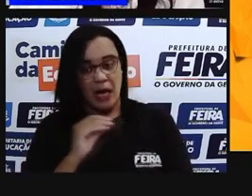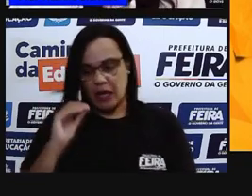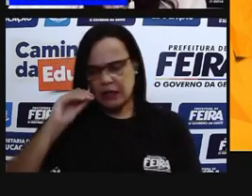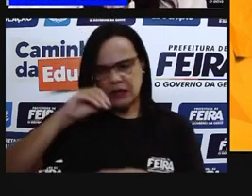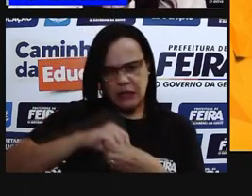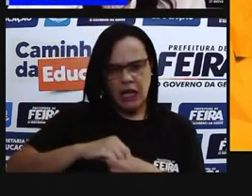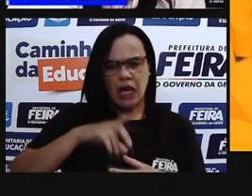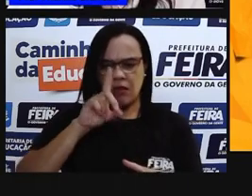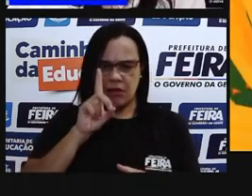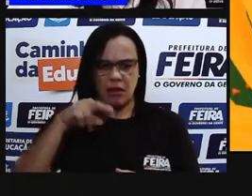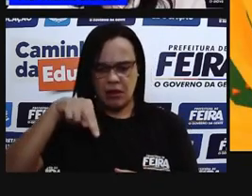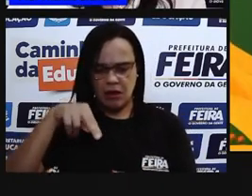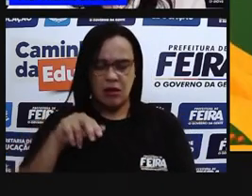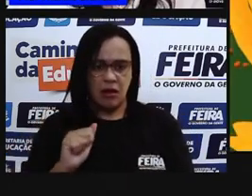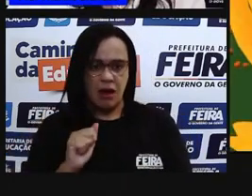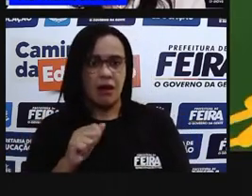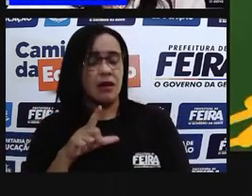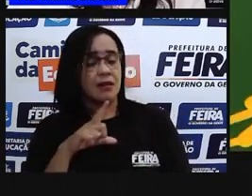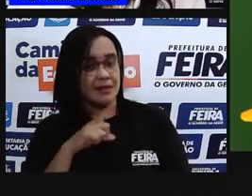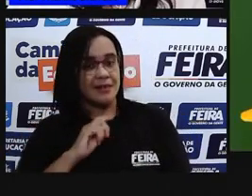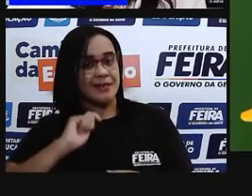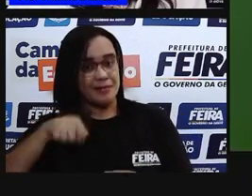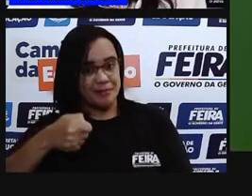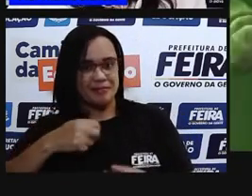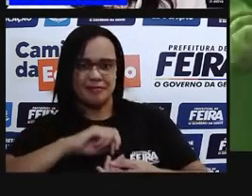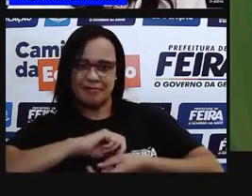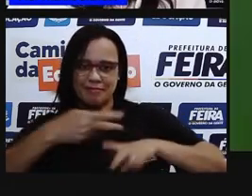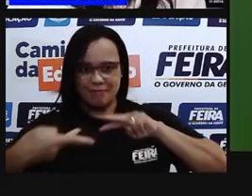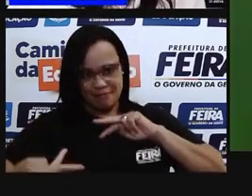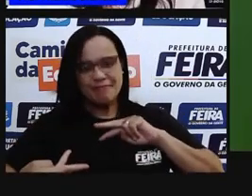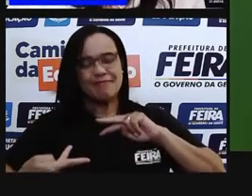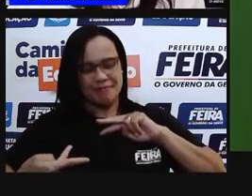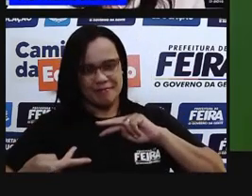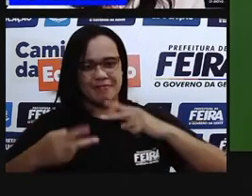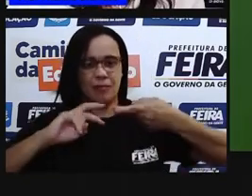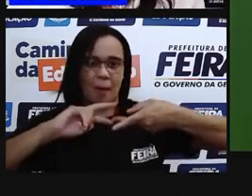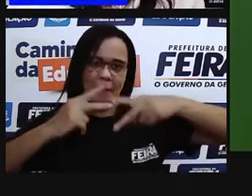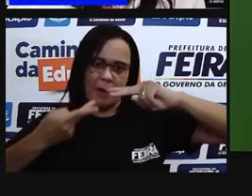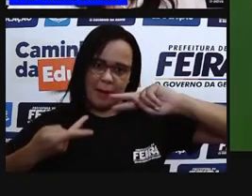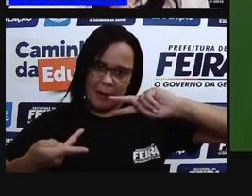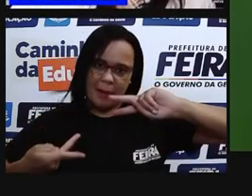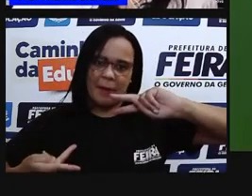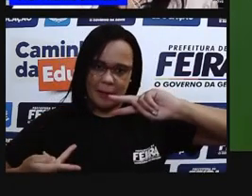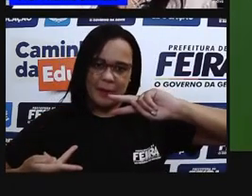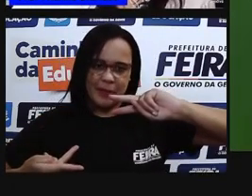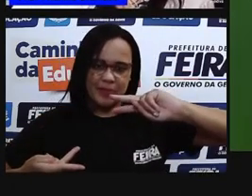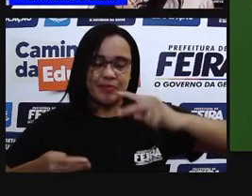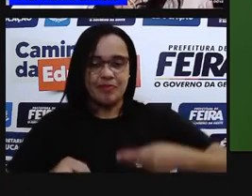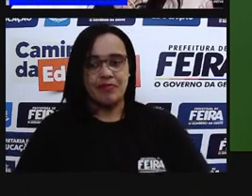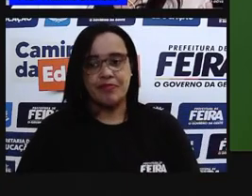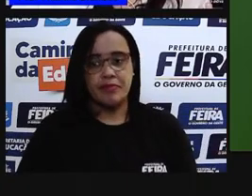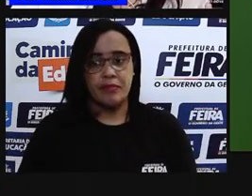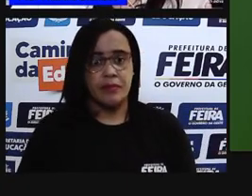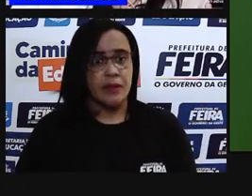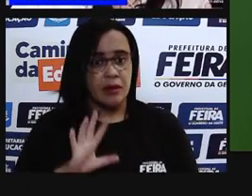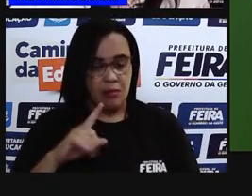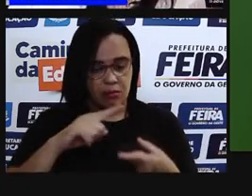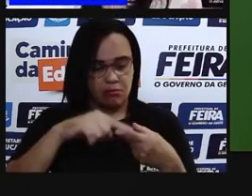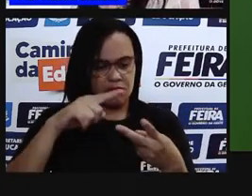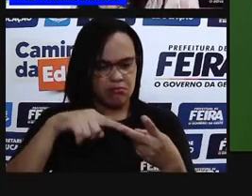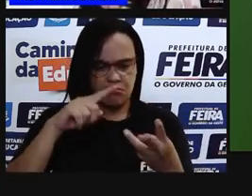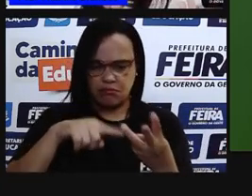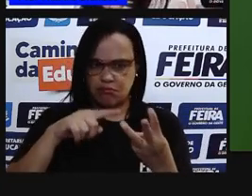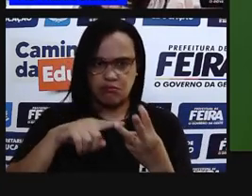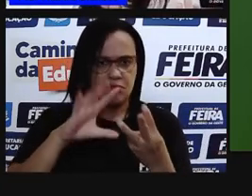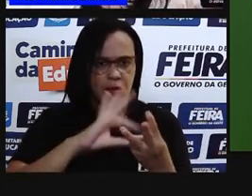certo? Só que, além desse DNA, entre esse material genético e essa membrana plasmática,